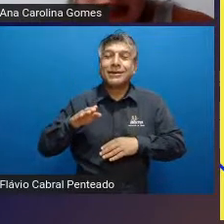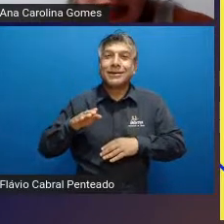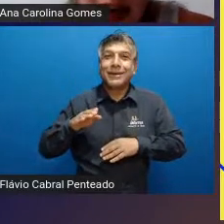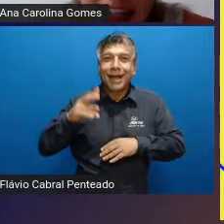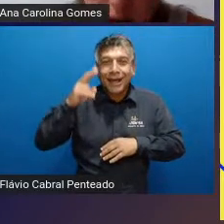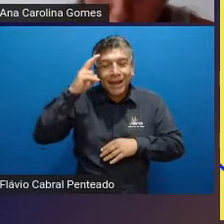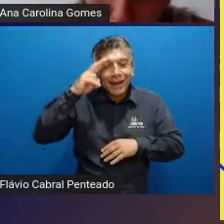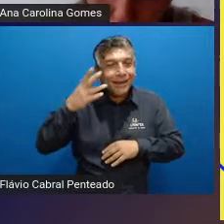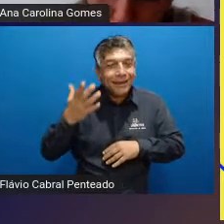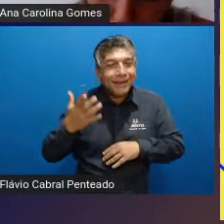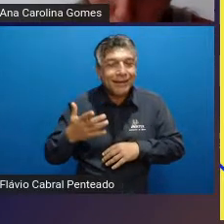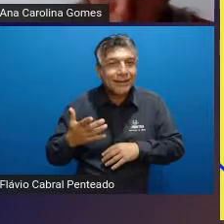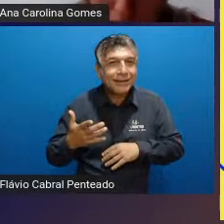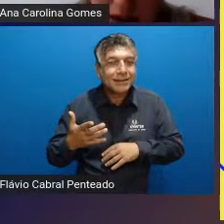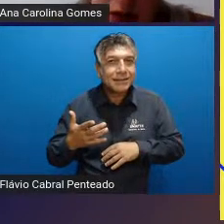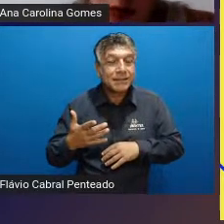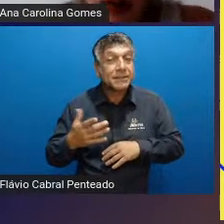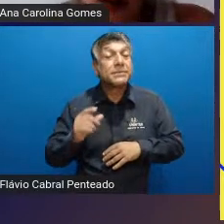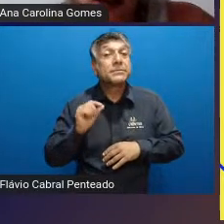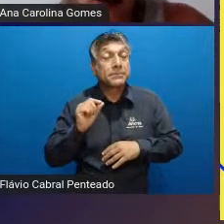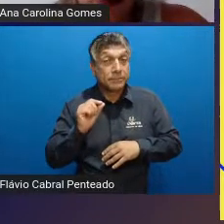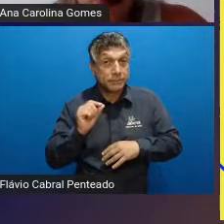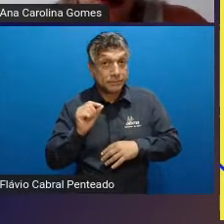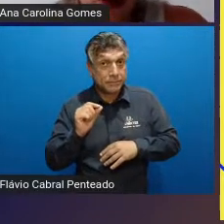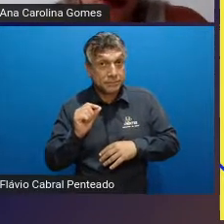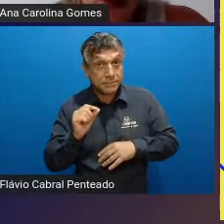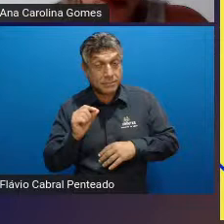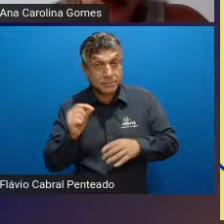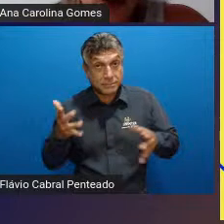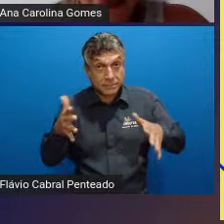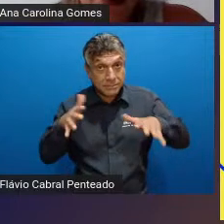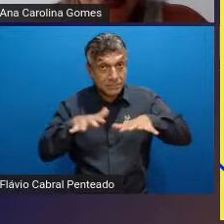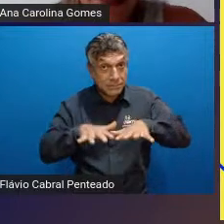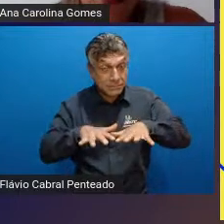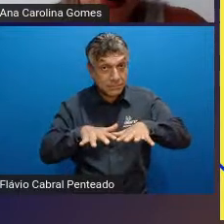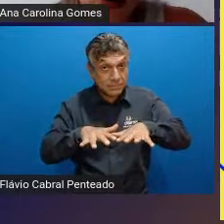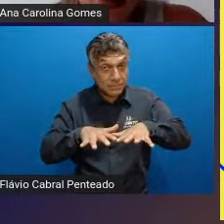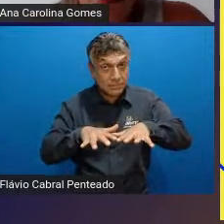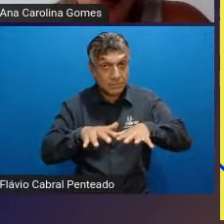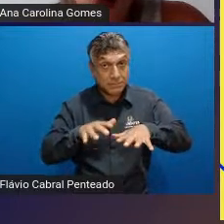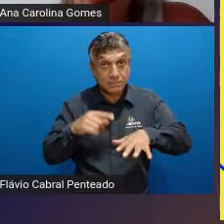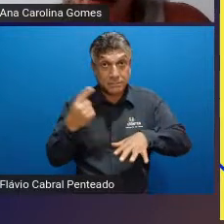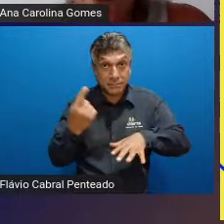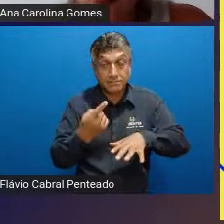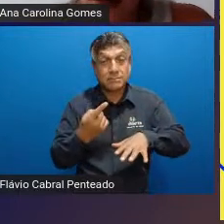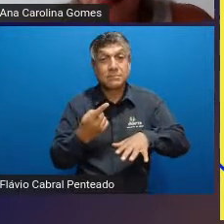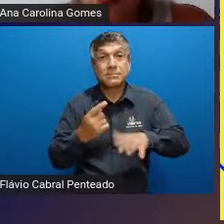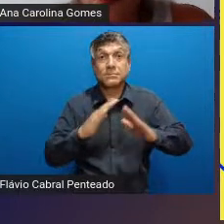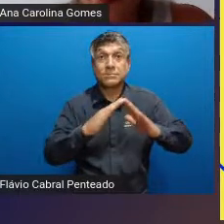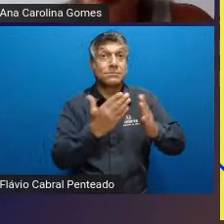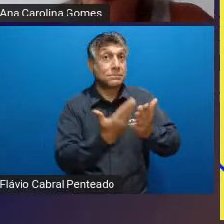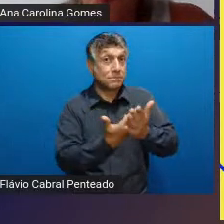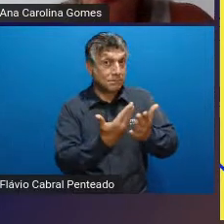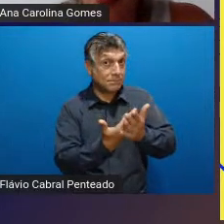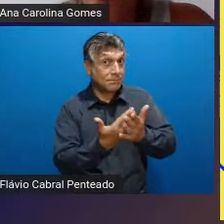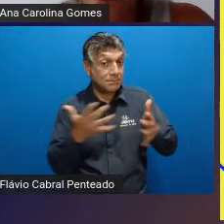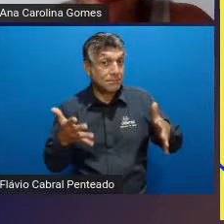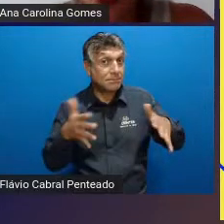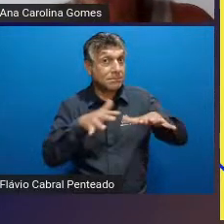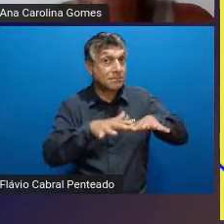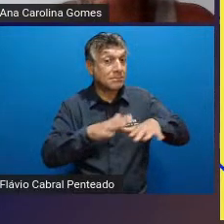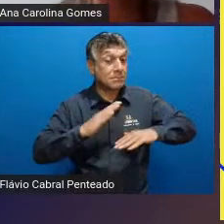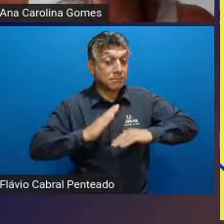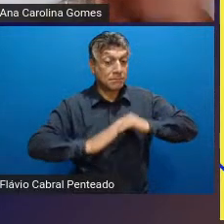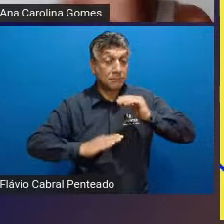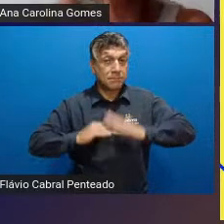a inclusão no caso quando a vai trabalhar isso a inclusão escolar no caso o profissional